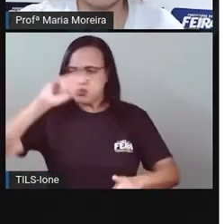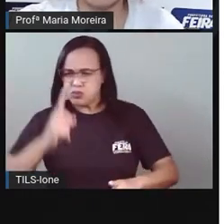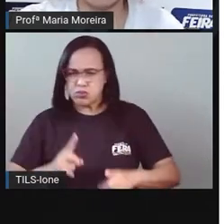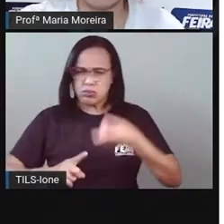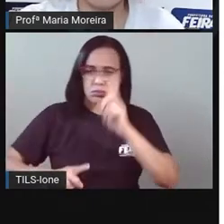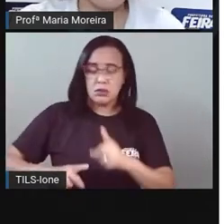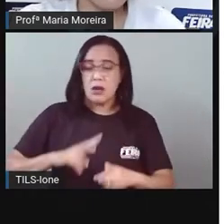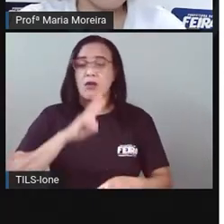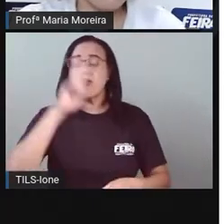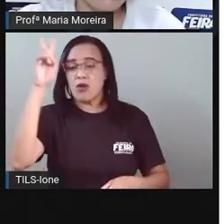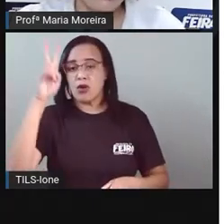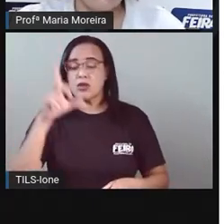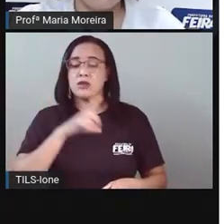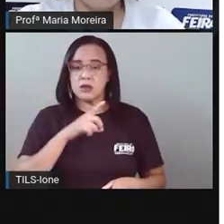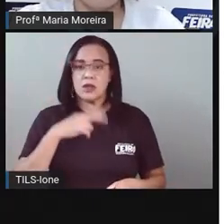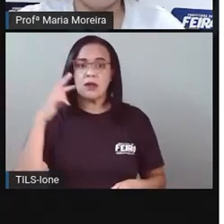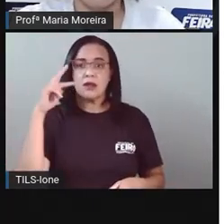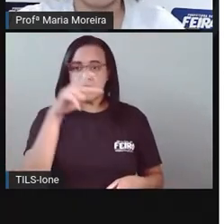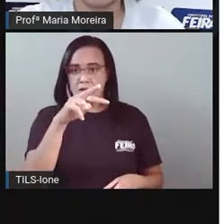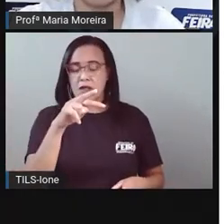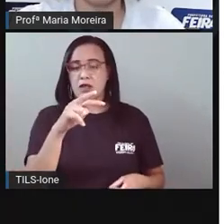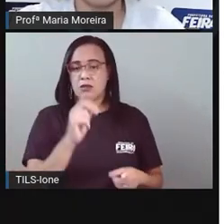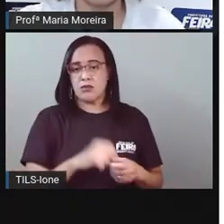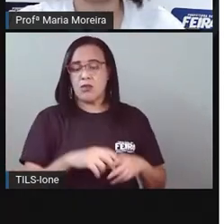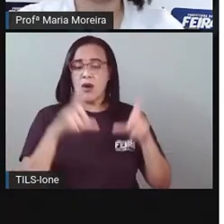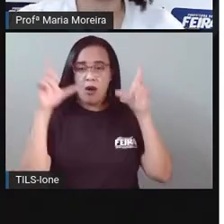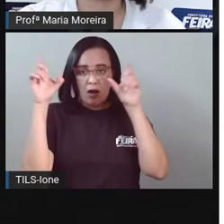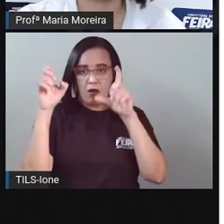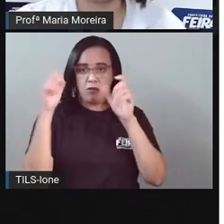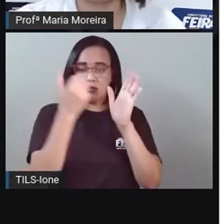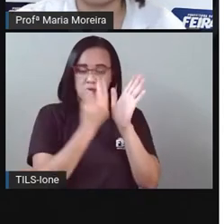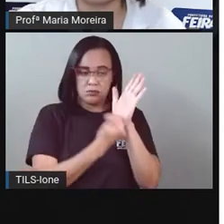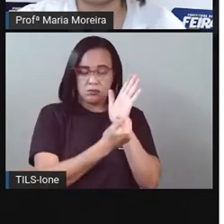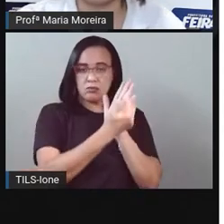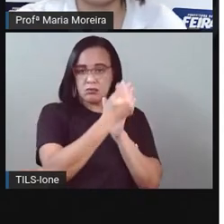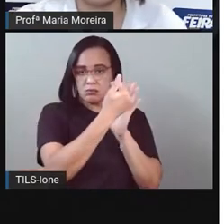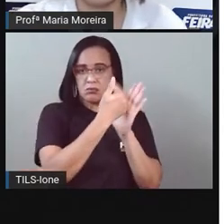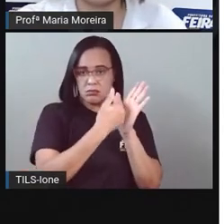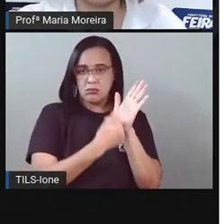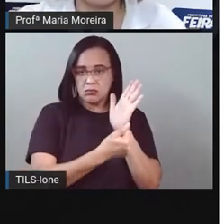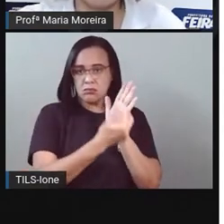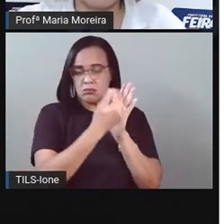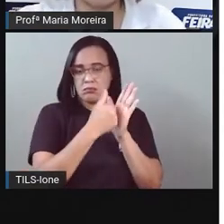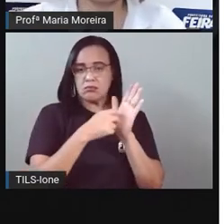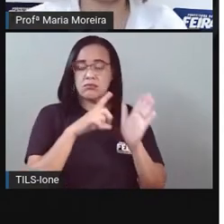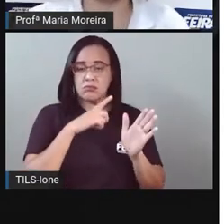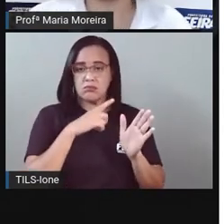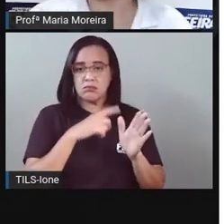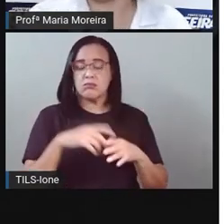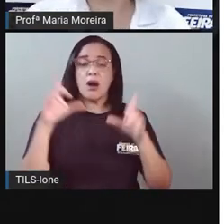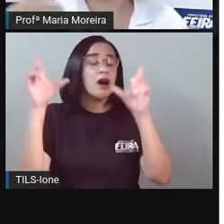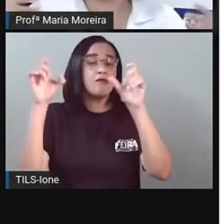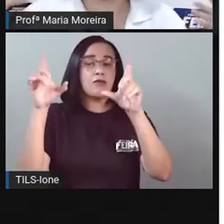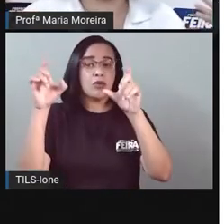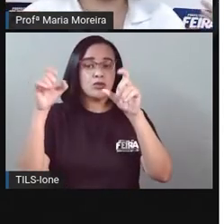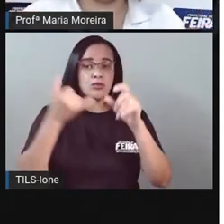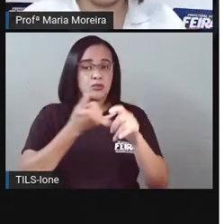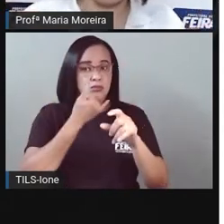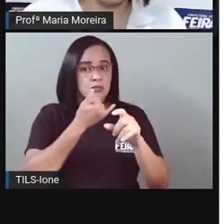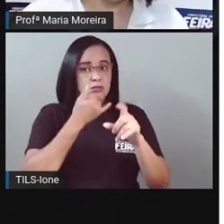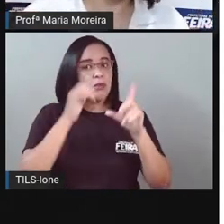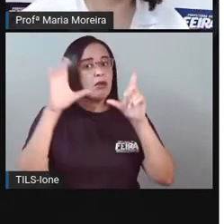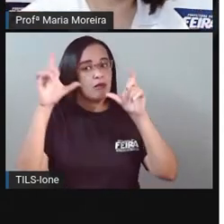imagem A gente tem uma imagem aqui na nossa cidade Inclusive, a lagoa lá do Jacaré Não é isso? E aí, no verão, as pessoas têm o hábito aí de